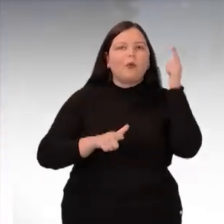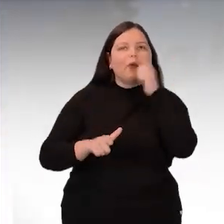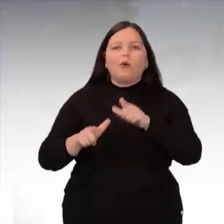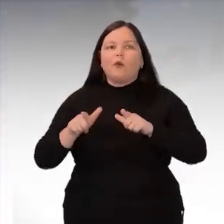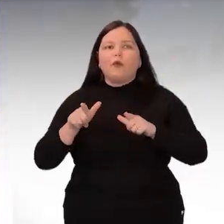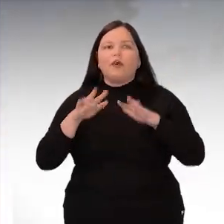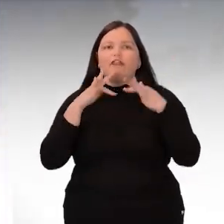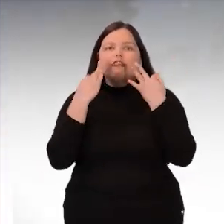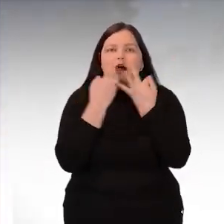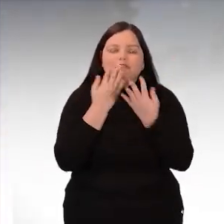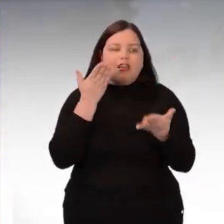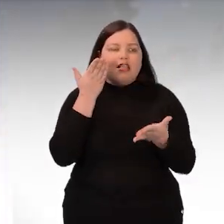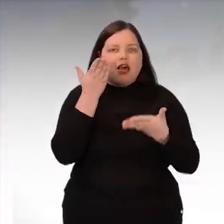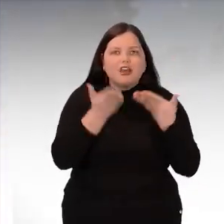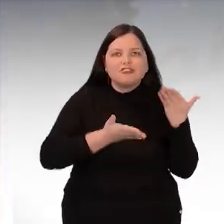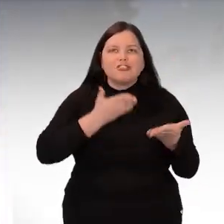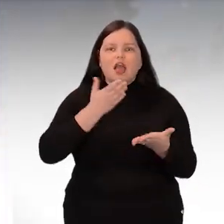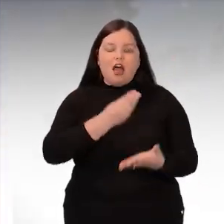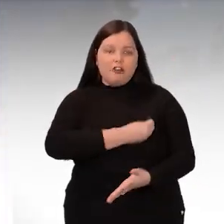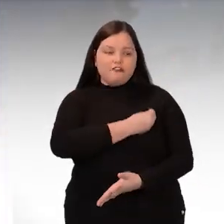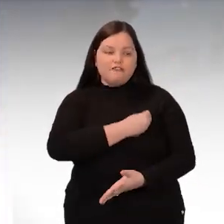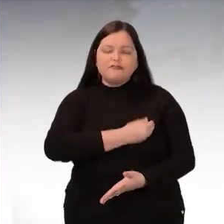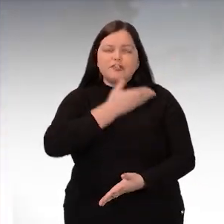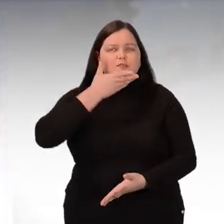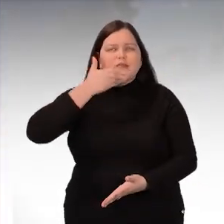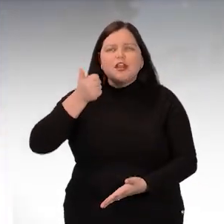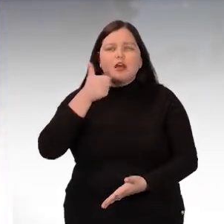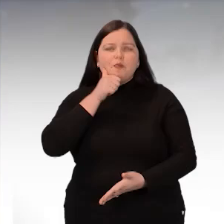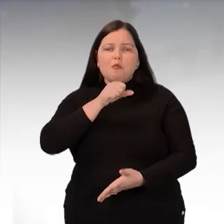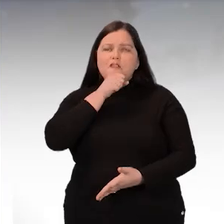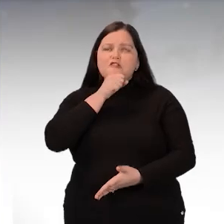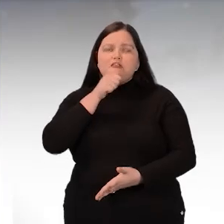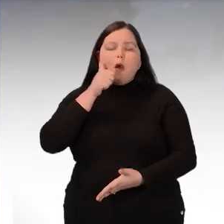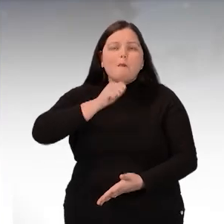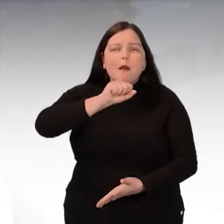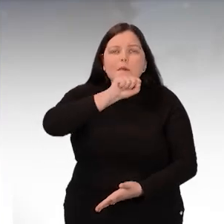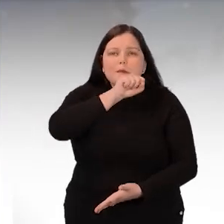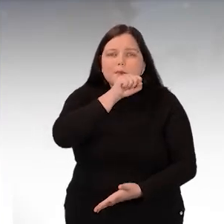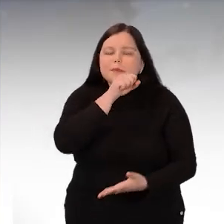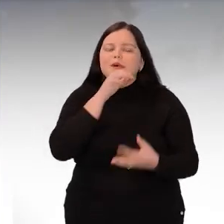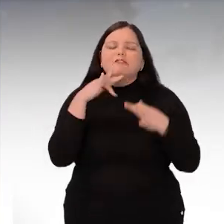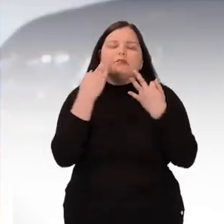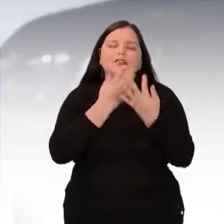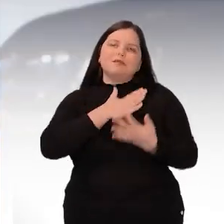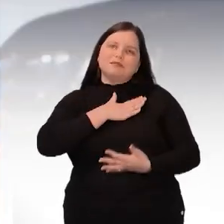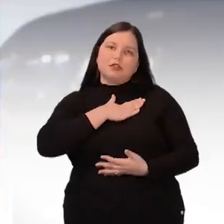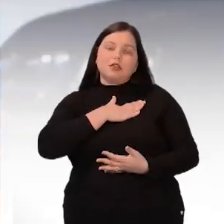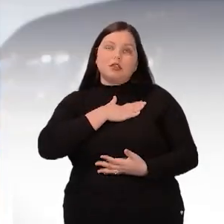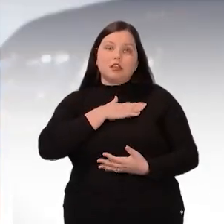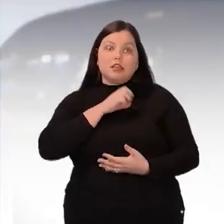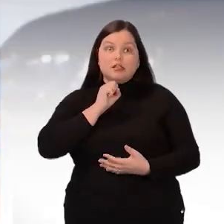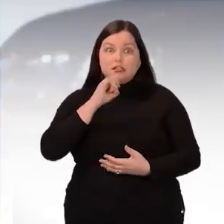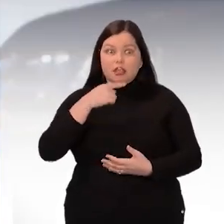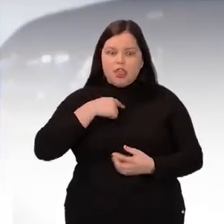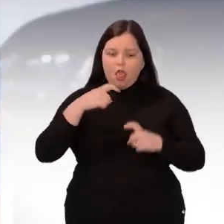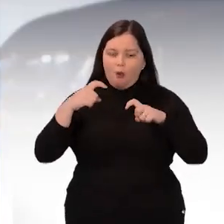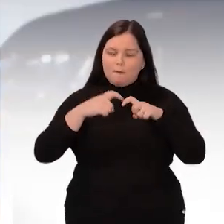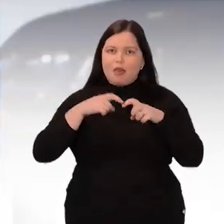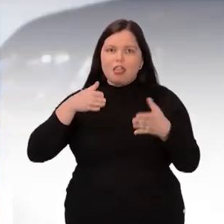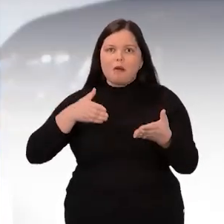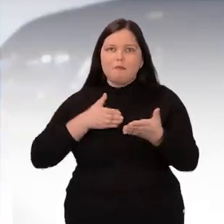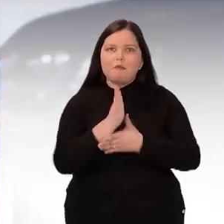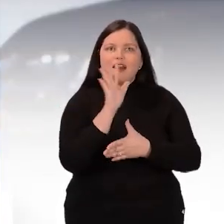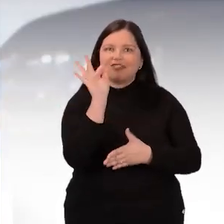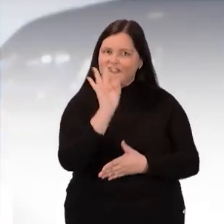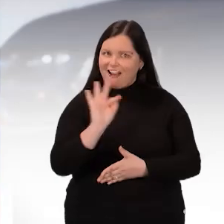dar uma vida melhor para a minha avó, para a minha mãe, meus familiares. Se eu passar em medicina, se eu fizer